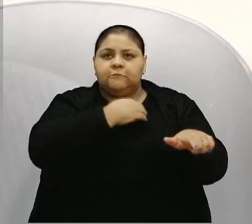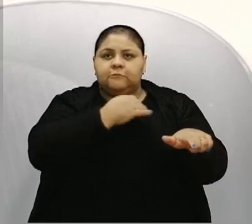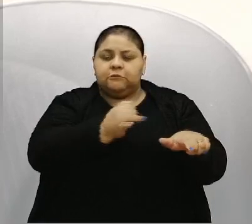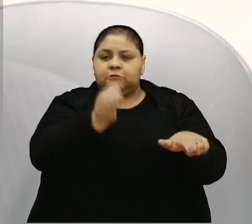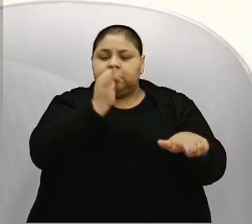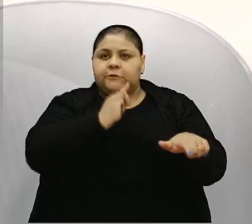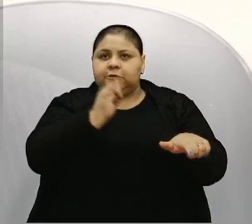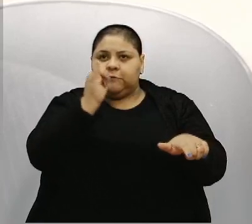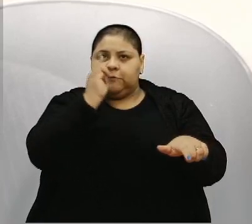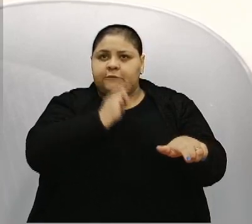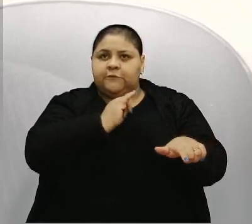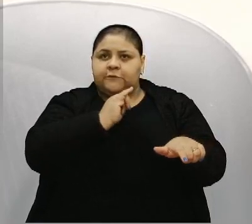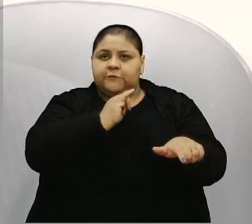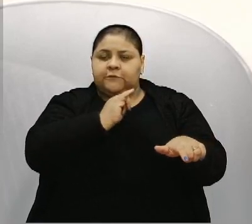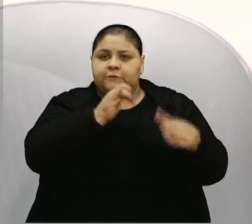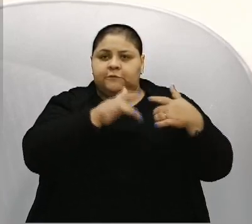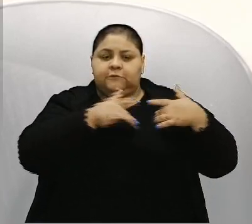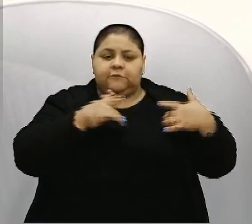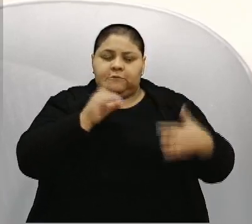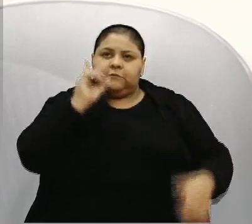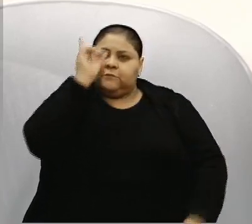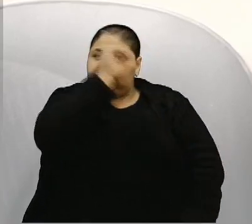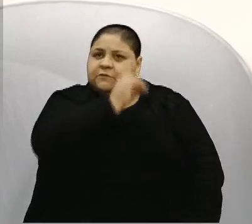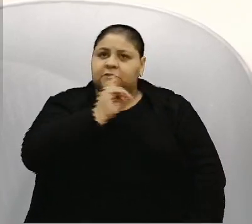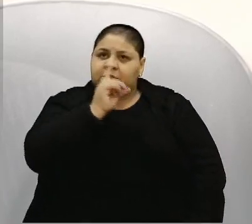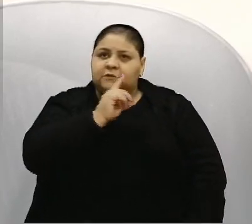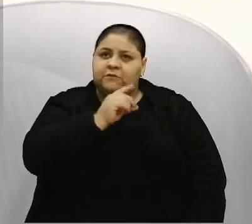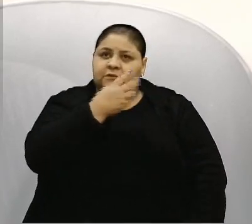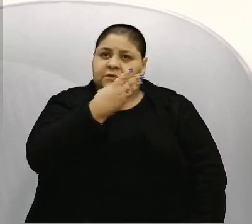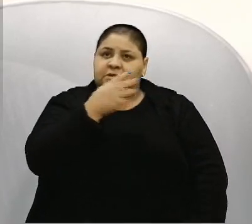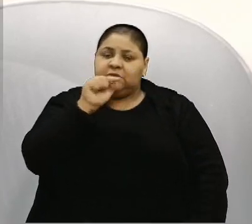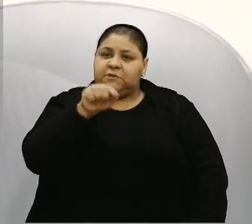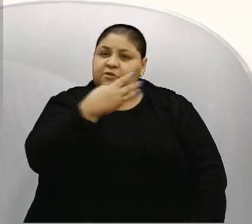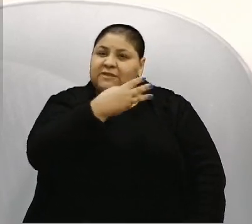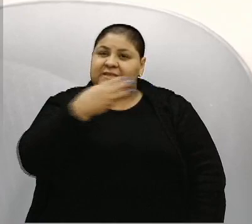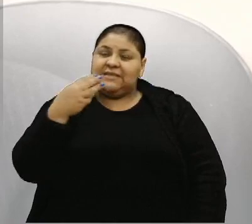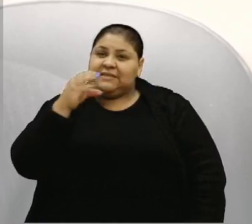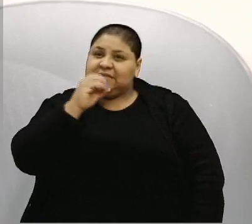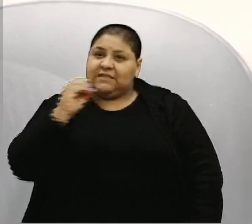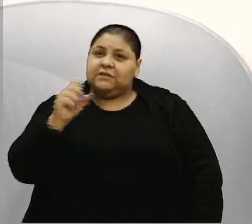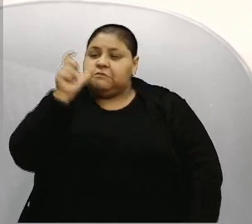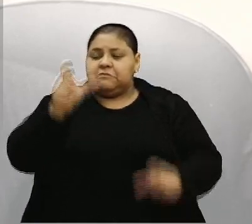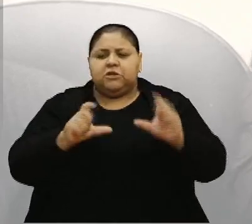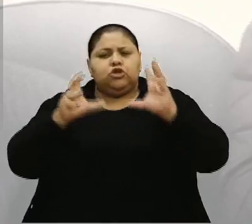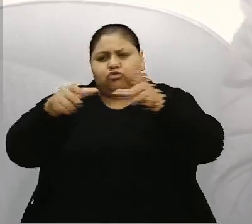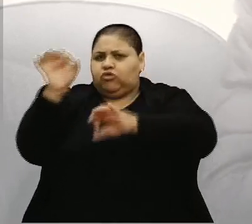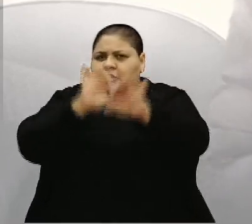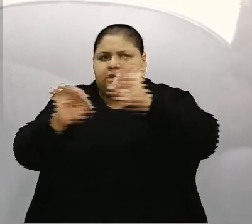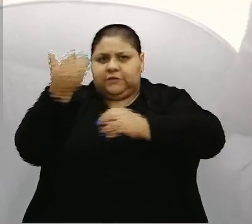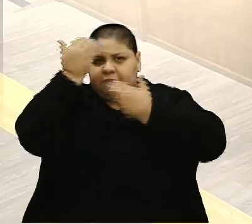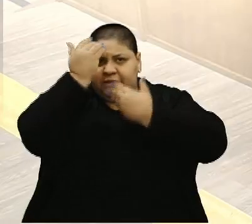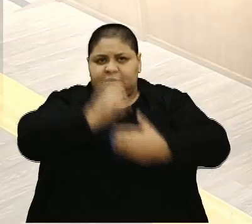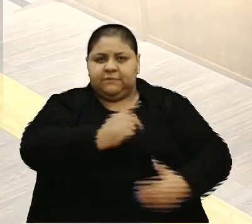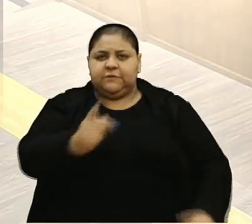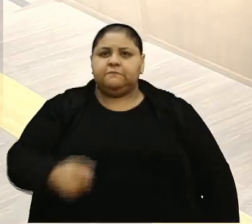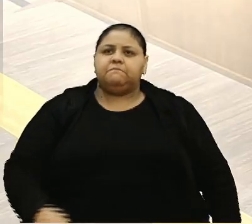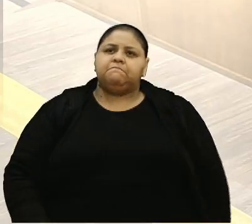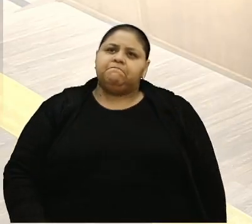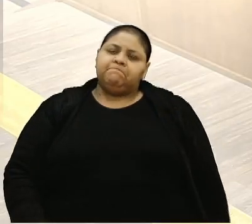de solidariedade domingo, um evento para 3.300 pessoas e muito bem organizado. Obrigado, senhora Presidente.